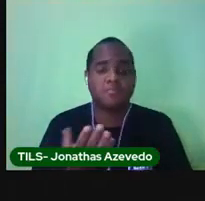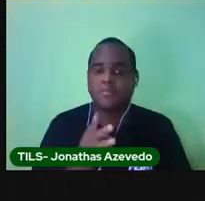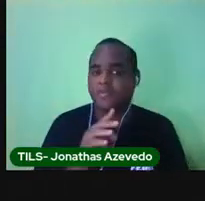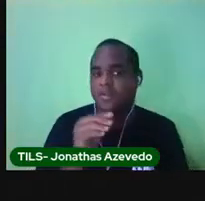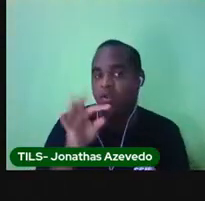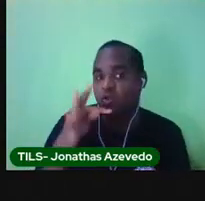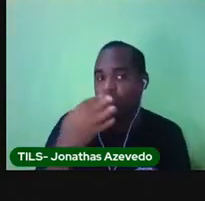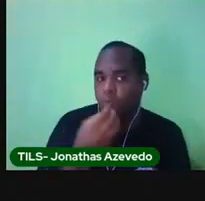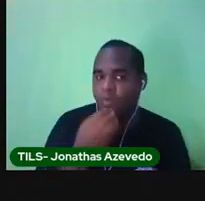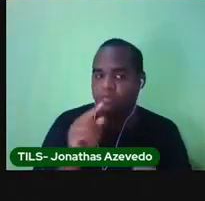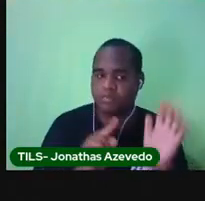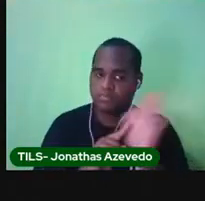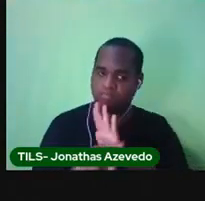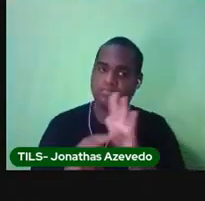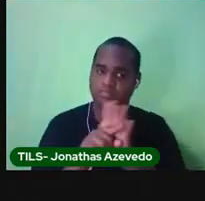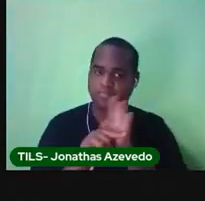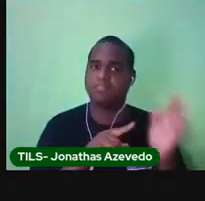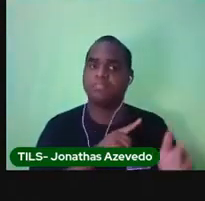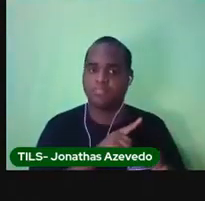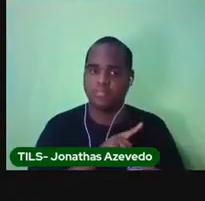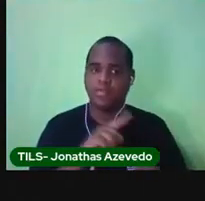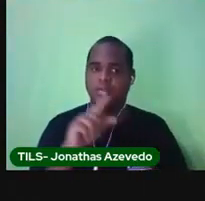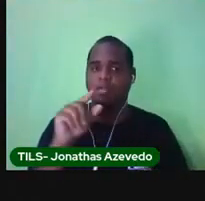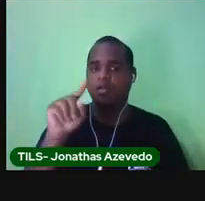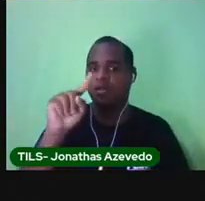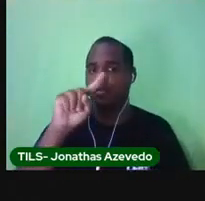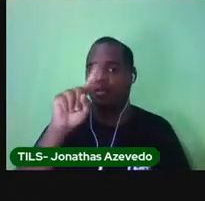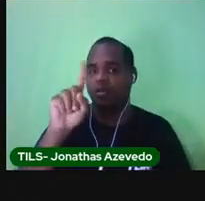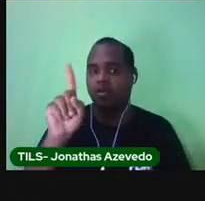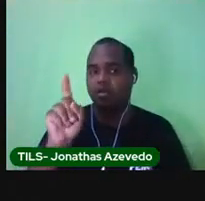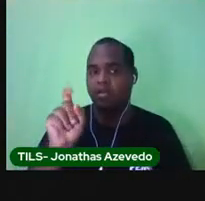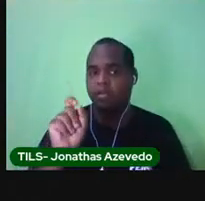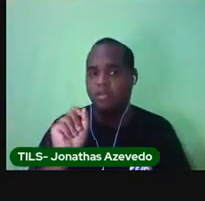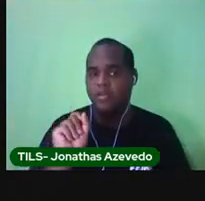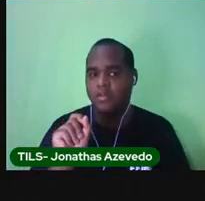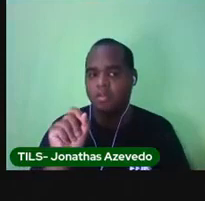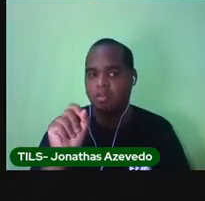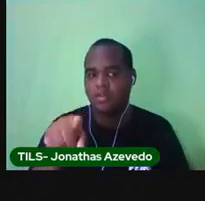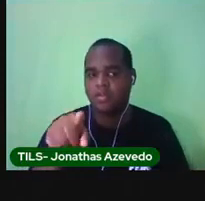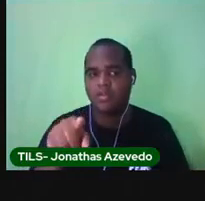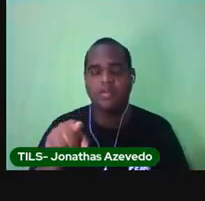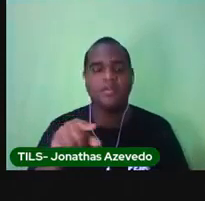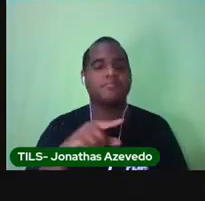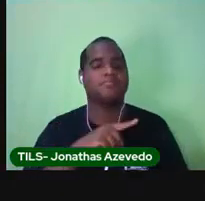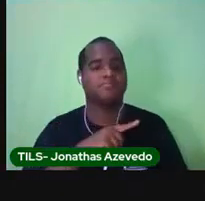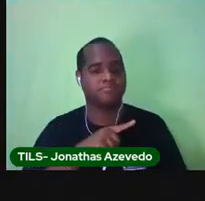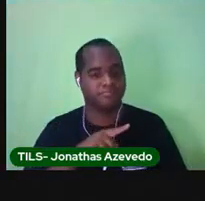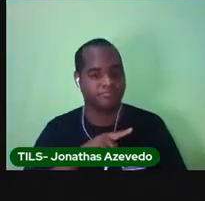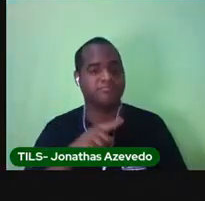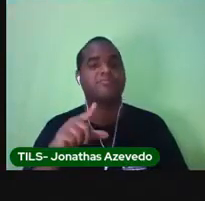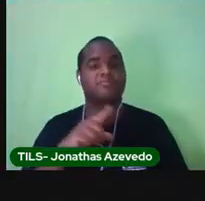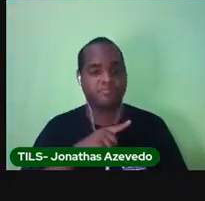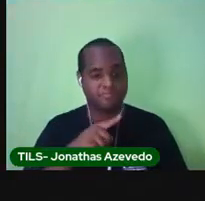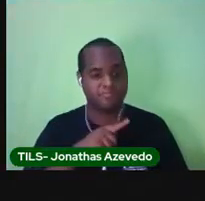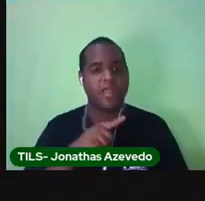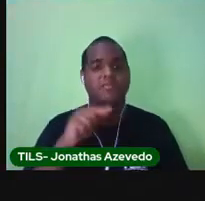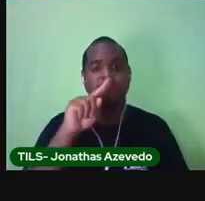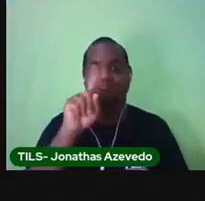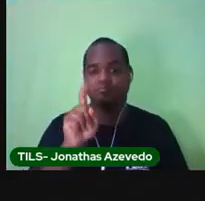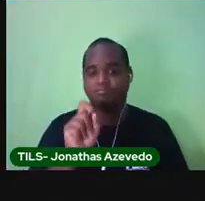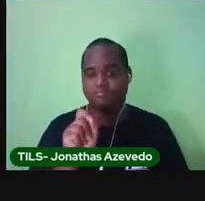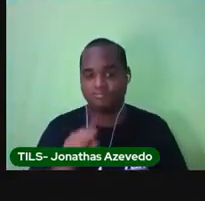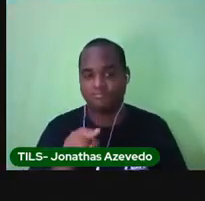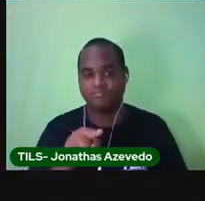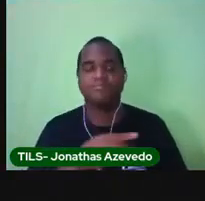toda pergunta tem uma pontuação especial tem um sinal de interrogação